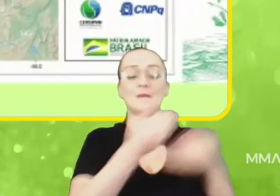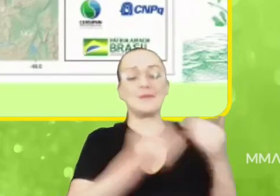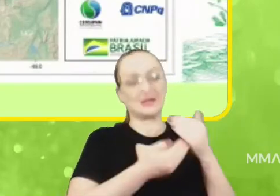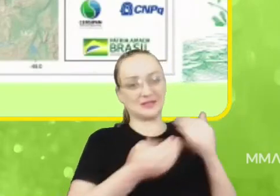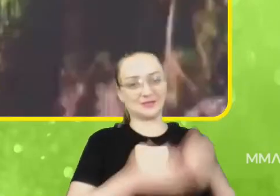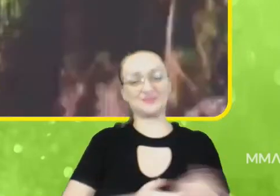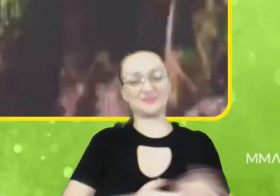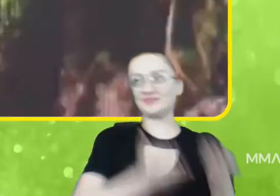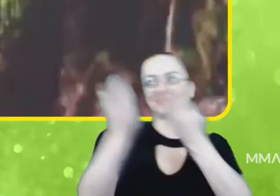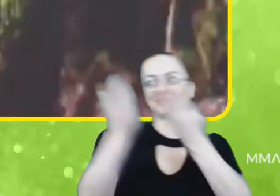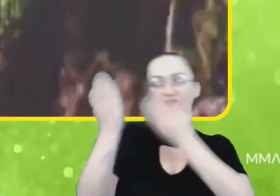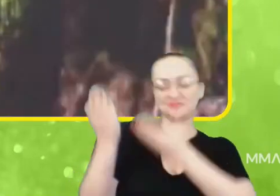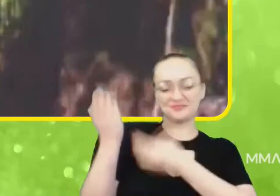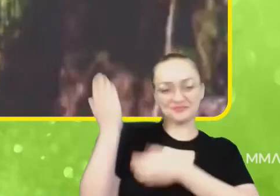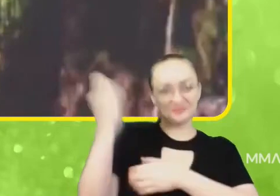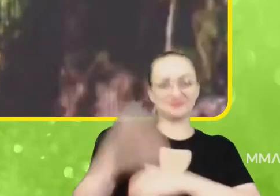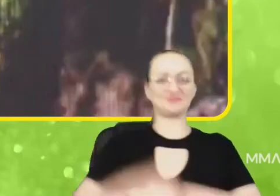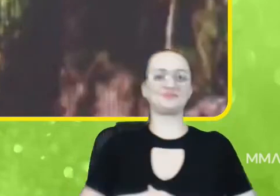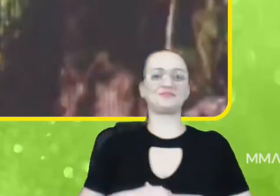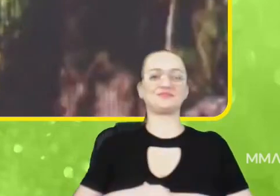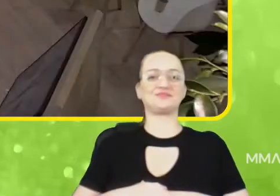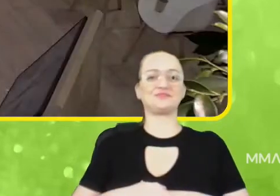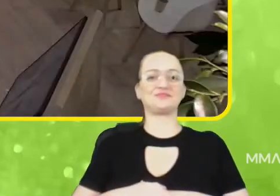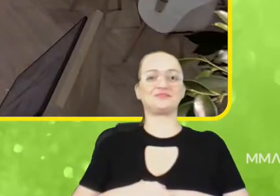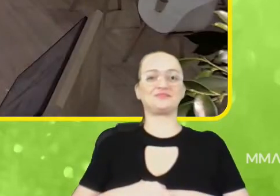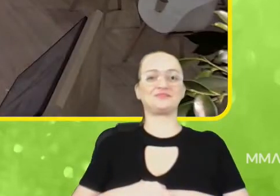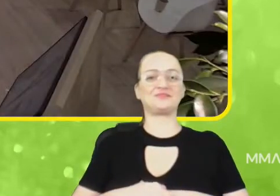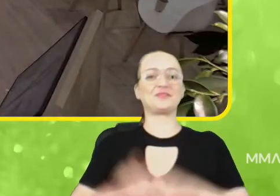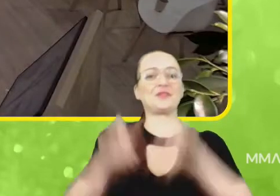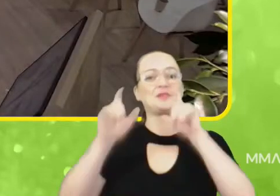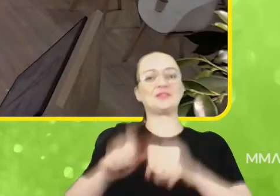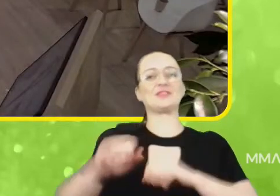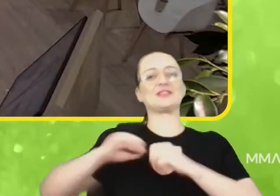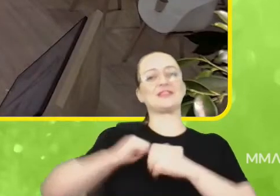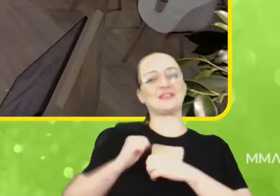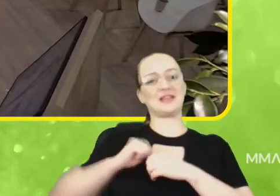devolvo a palavra para o estúdio de Glasgow e fica aqui o meu muito obrigada.